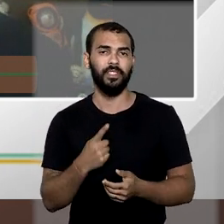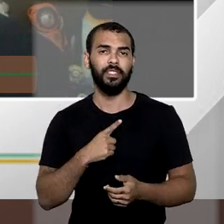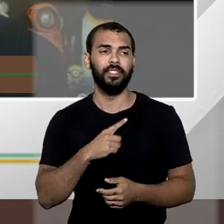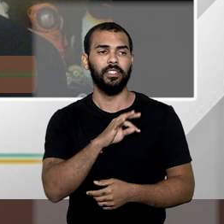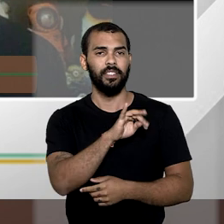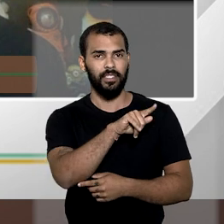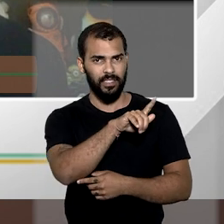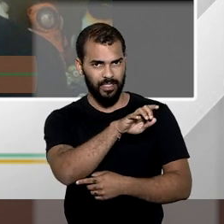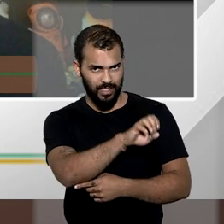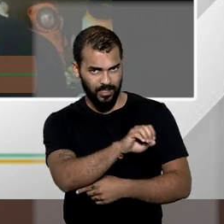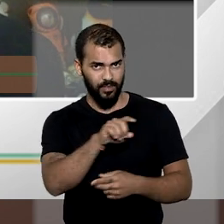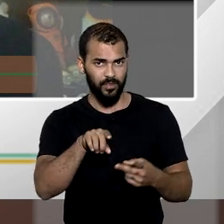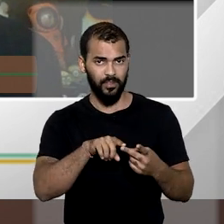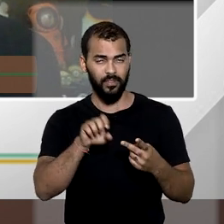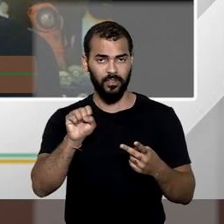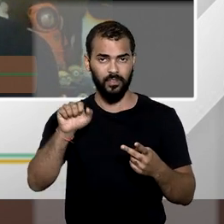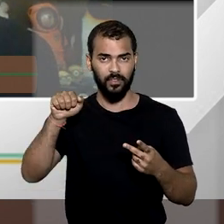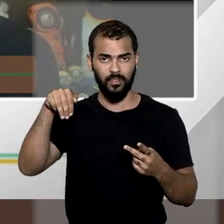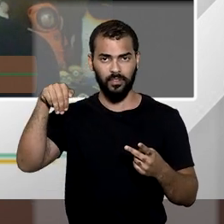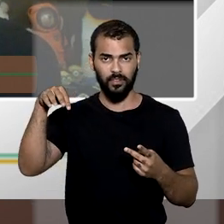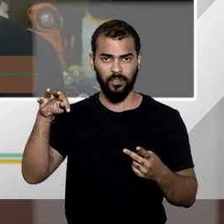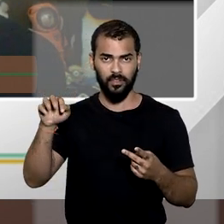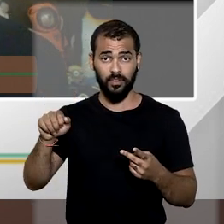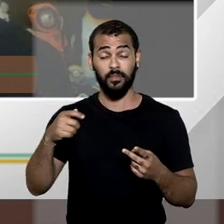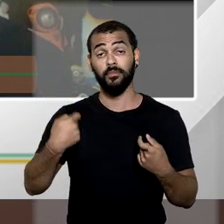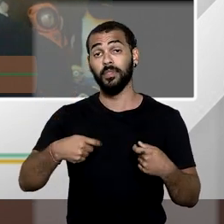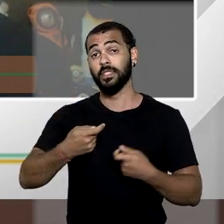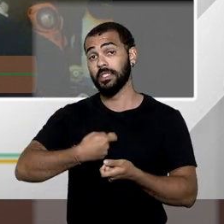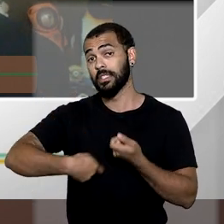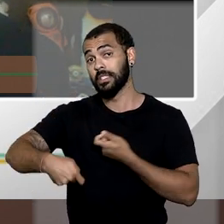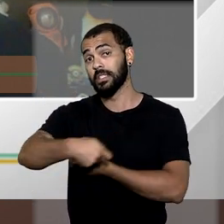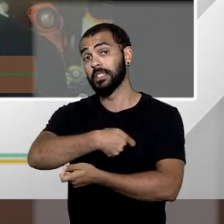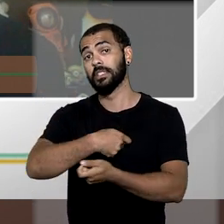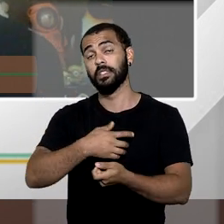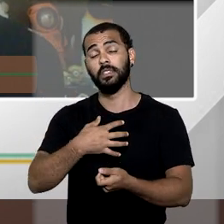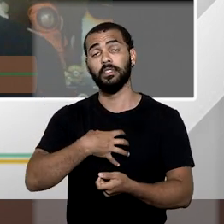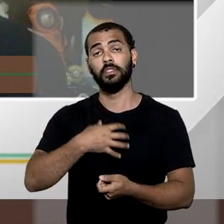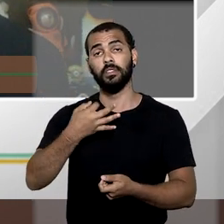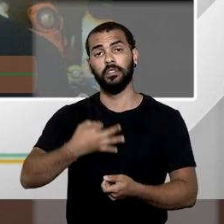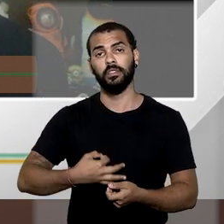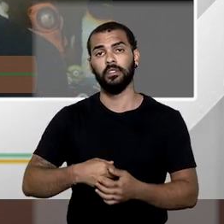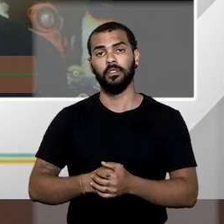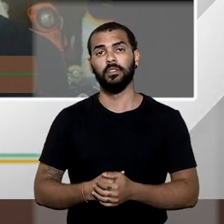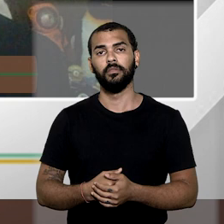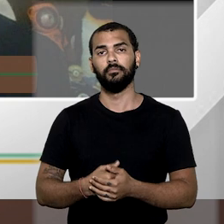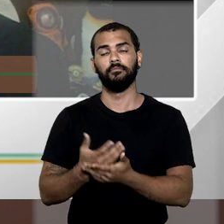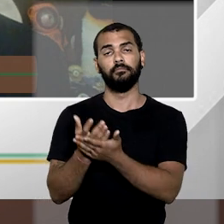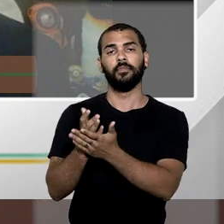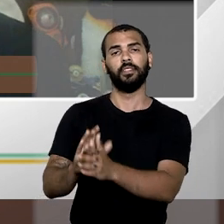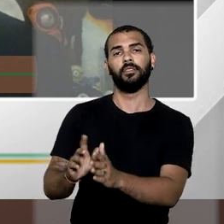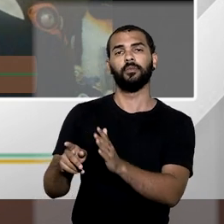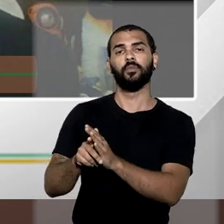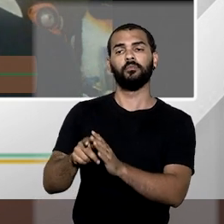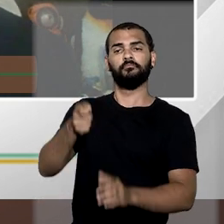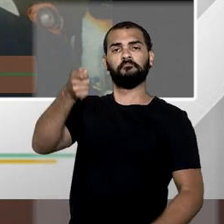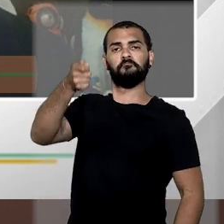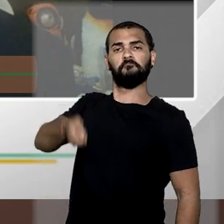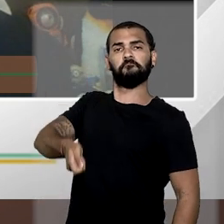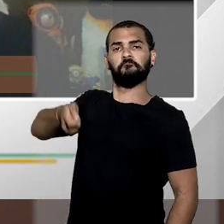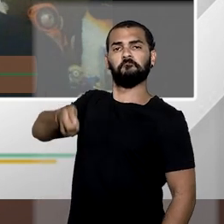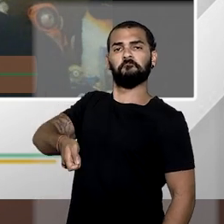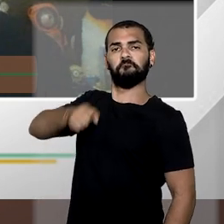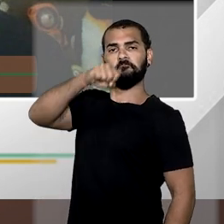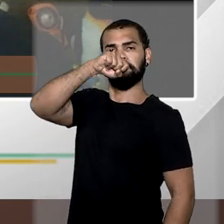Samanta, administrar é, na verdade, gerir consensos. Acabou o tempo do direito administrativo da autoridade